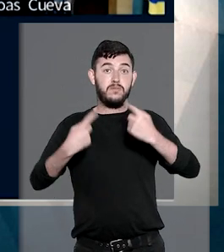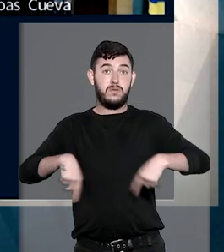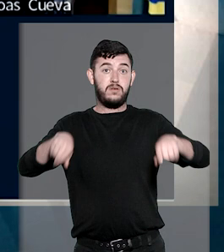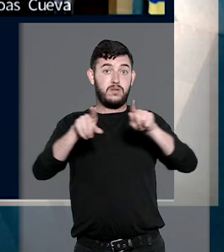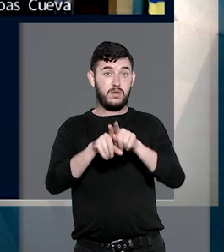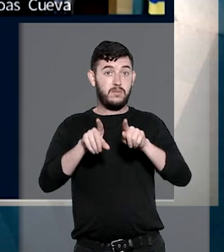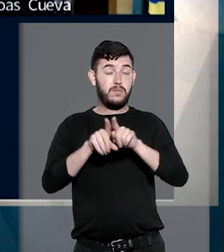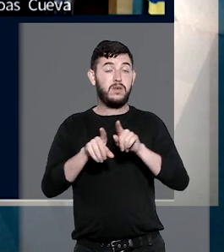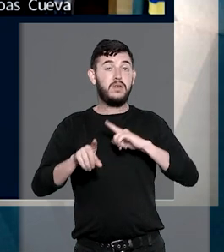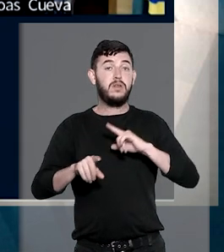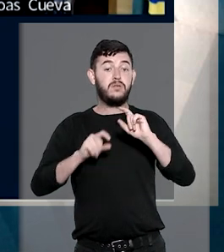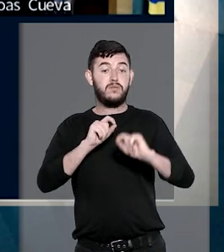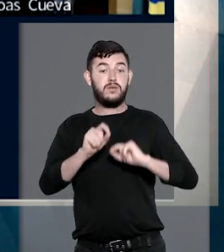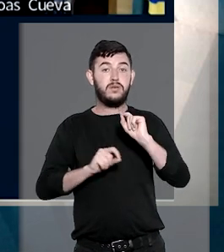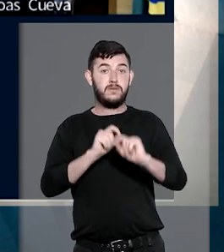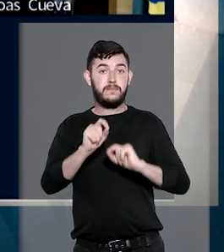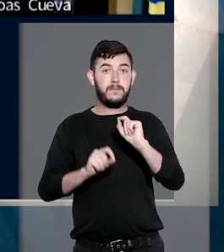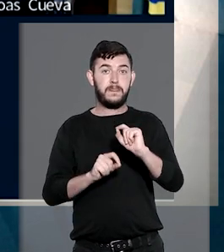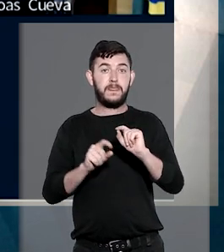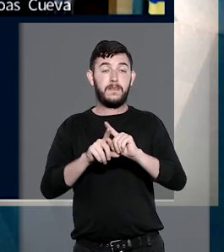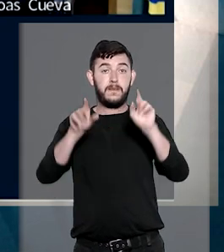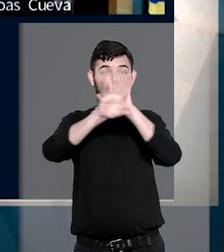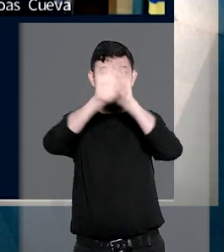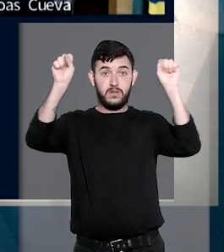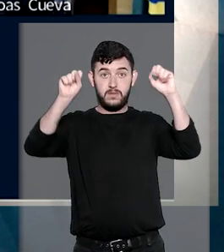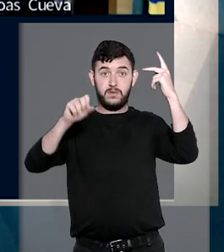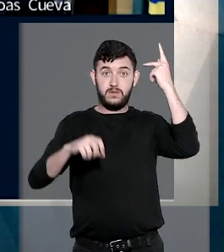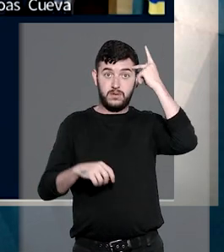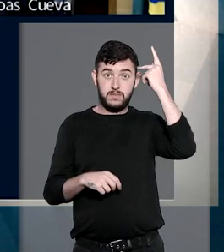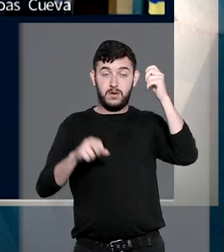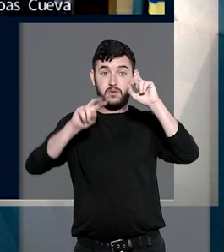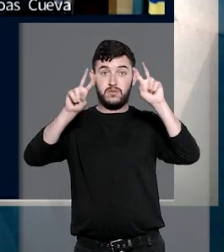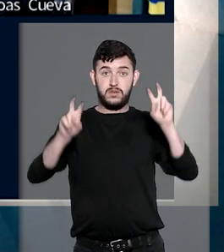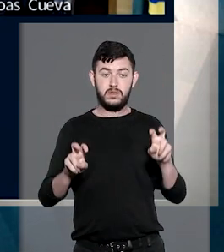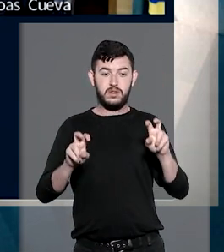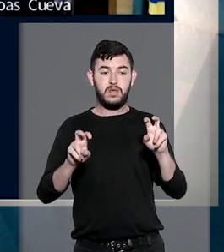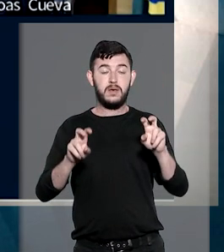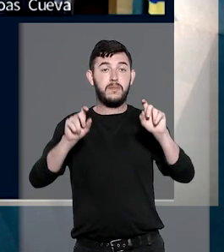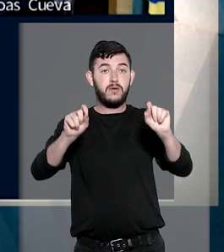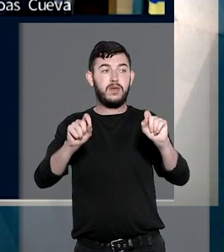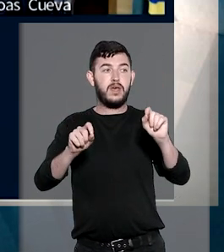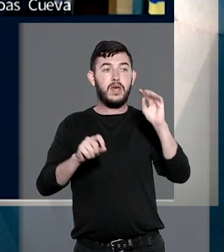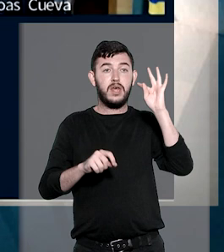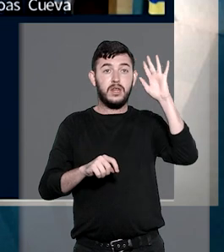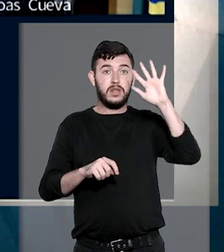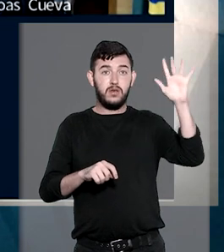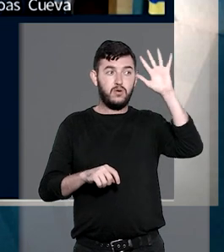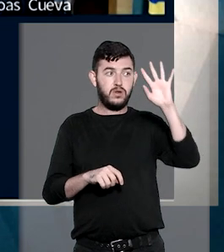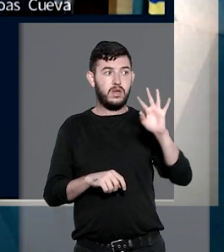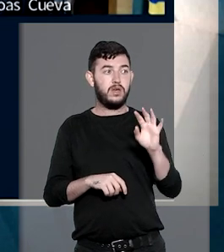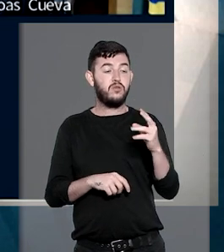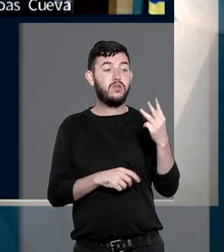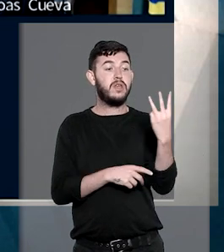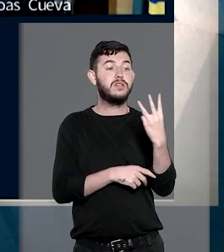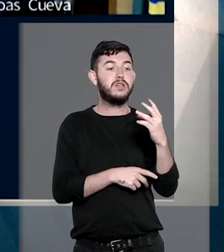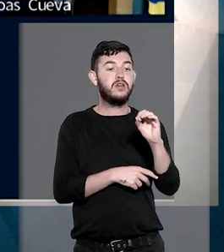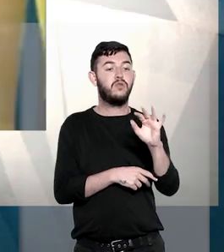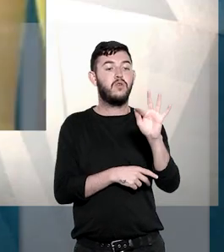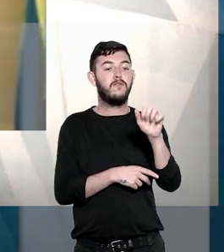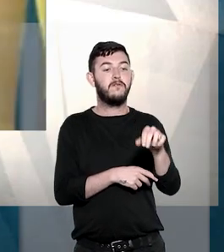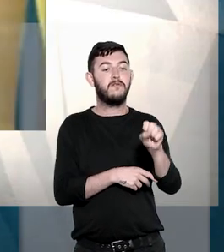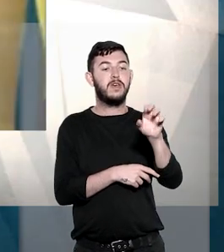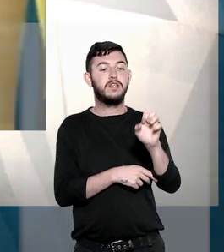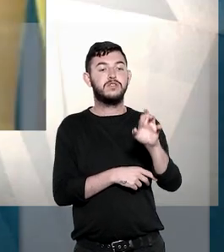invocado pelo Tribunal de São Paulo, que trata da chamada teoria do terceiro ofensor, cúmplice ou interferente.